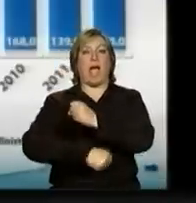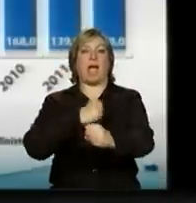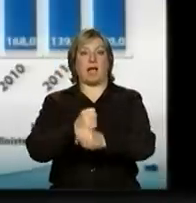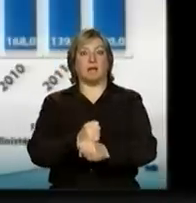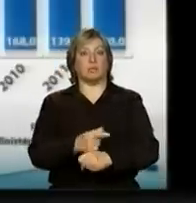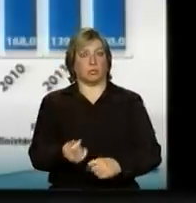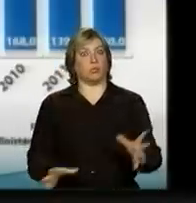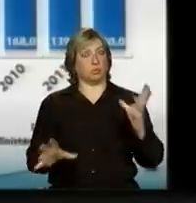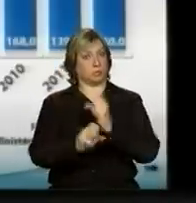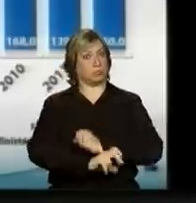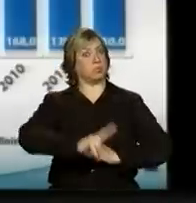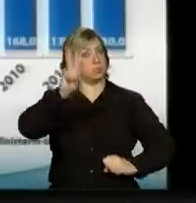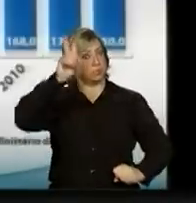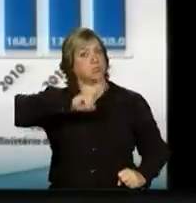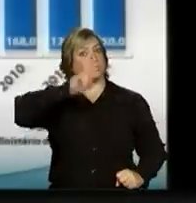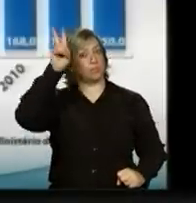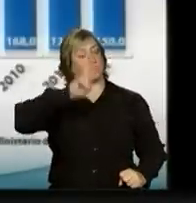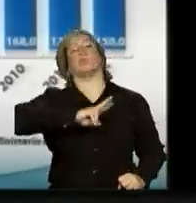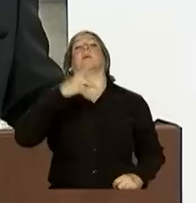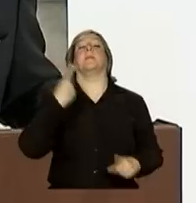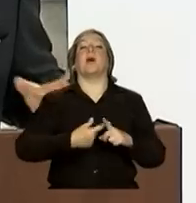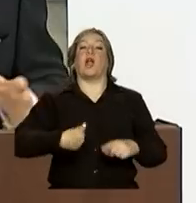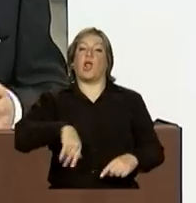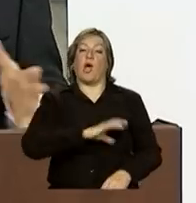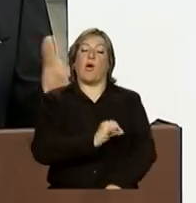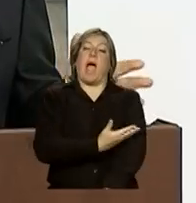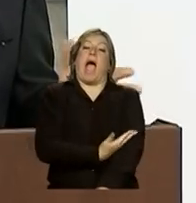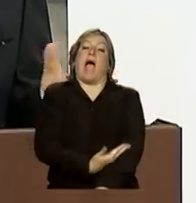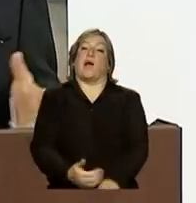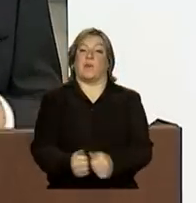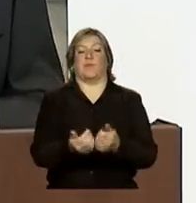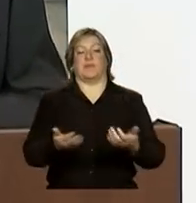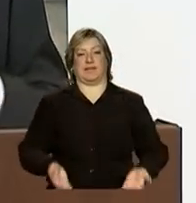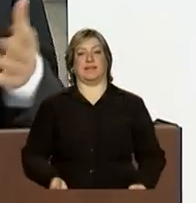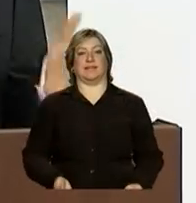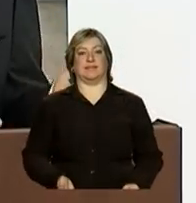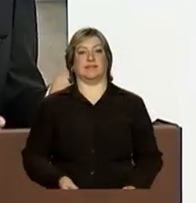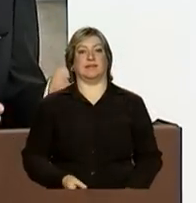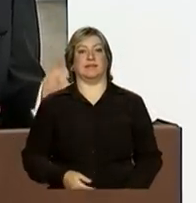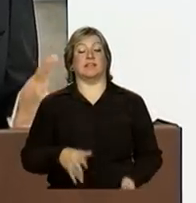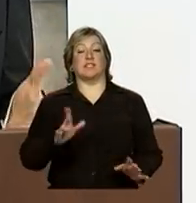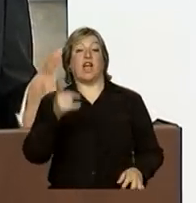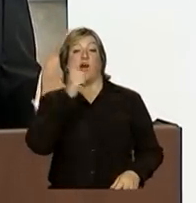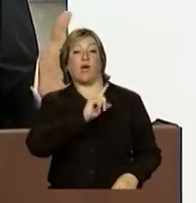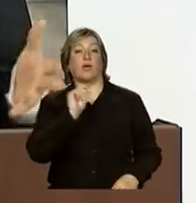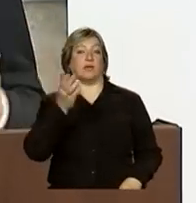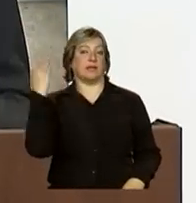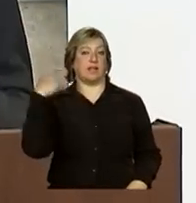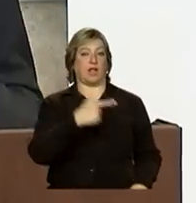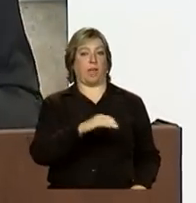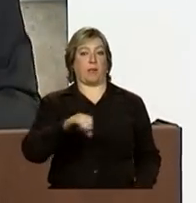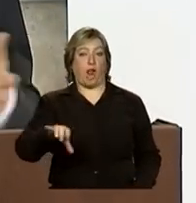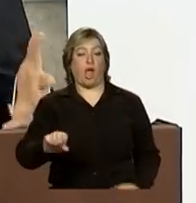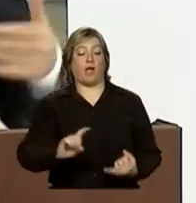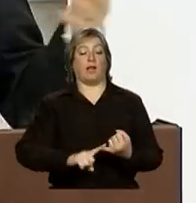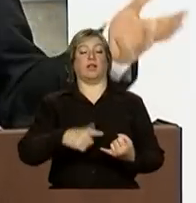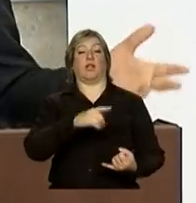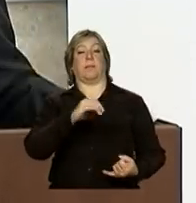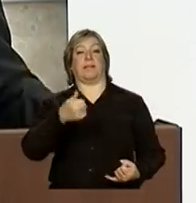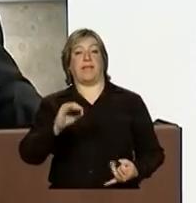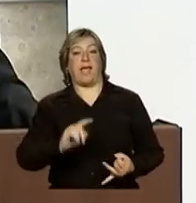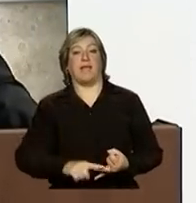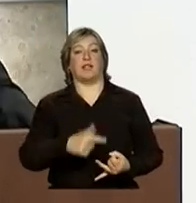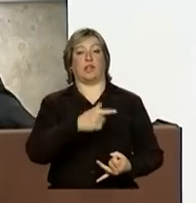uma cifra extraordinária, é que nós acostumamos com ela. Isso aconteceu já em 2009, 2010, 2011,